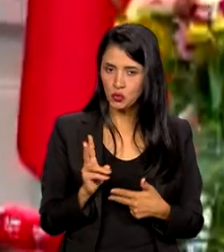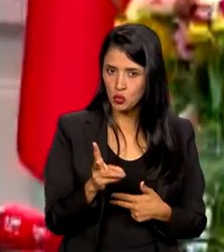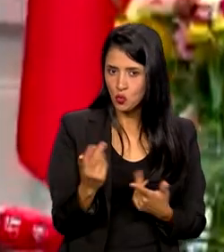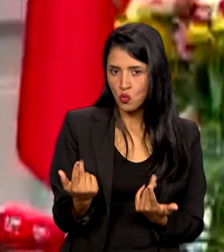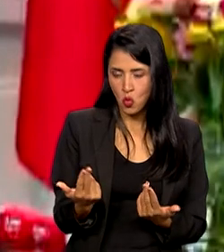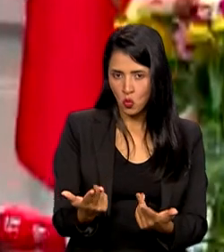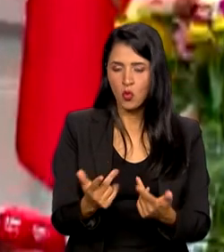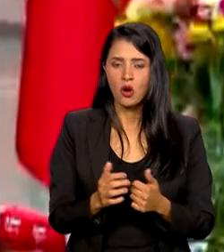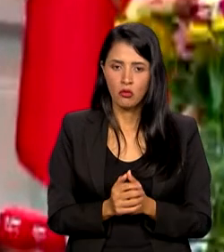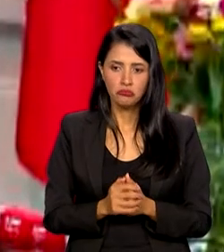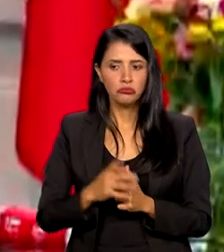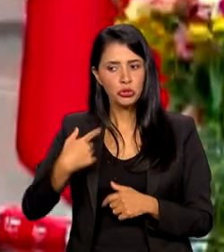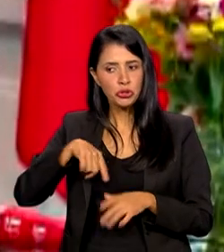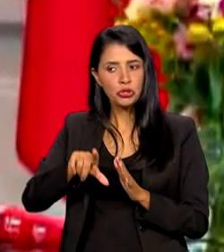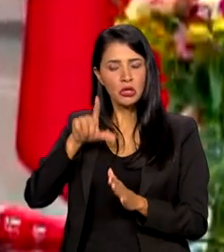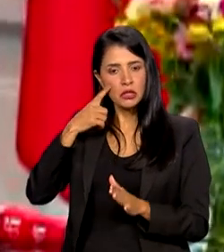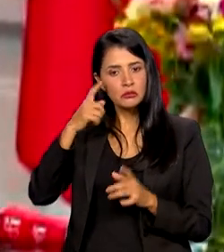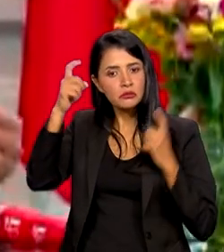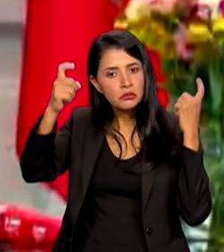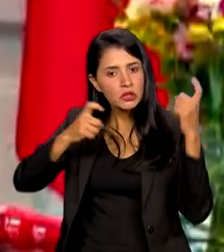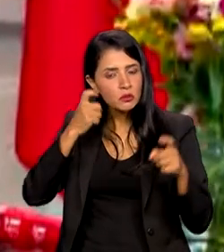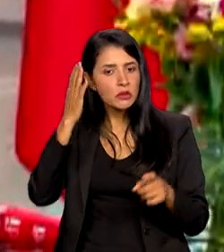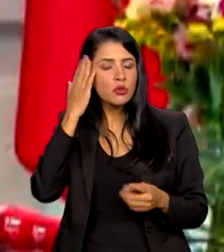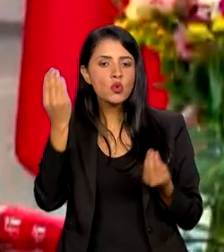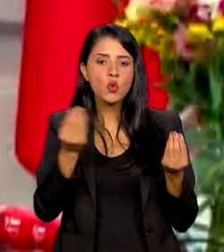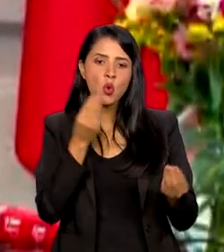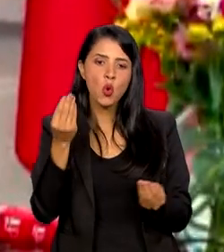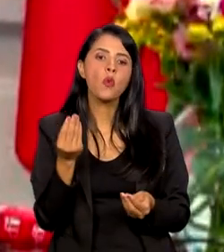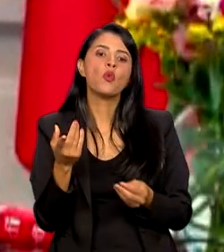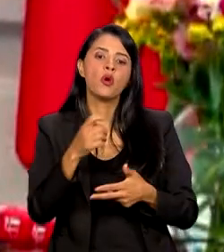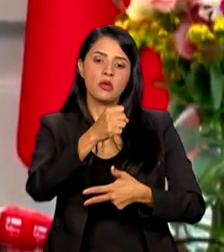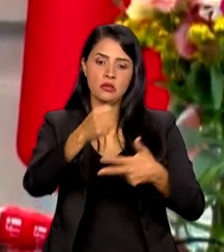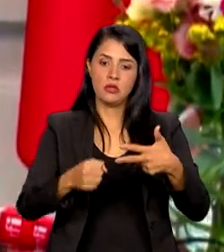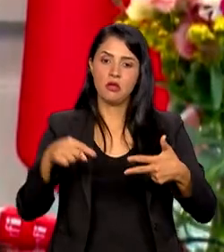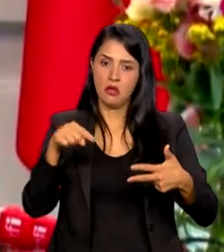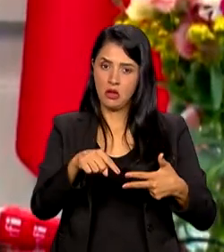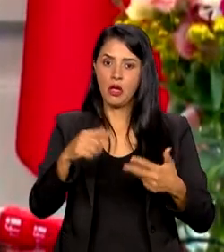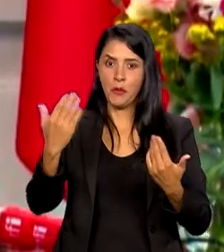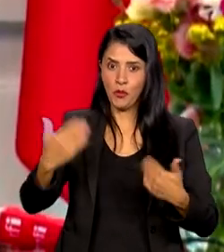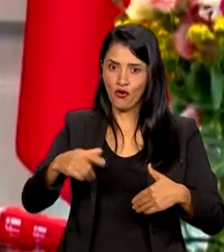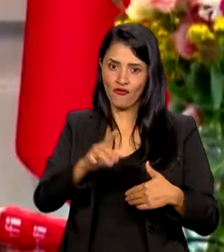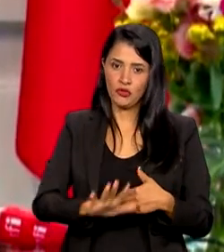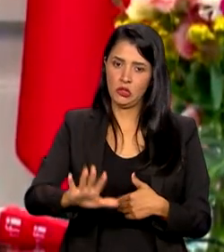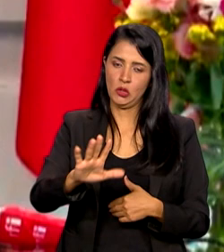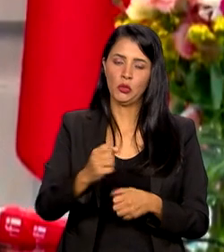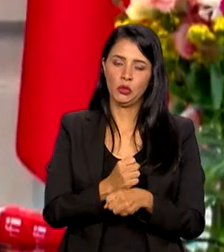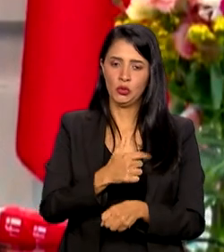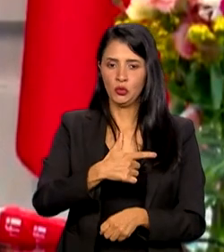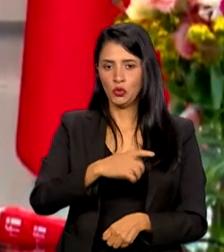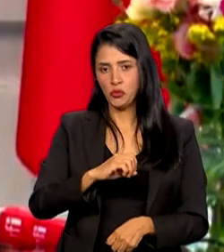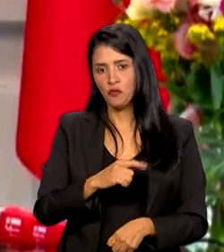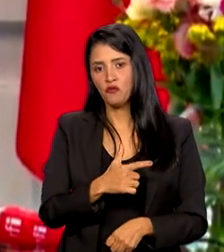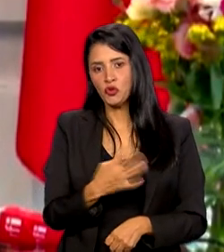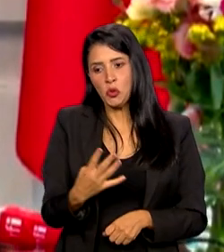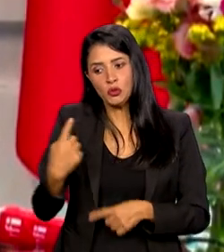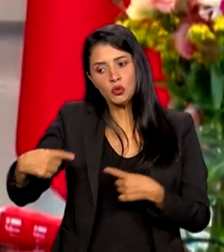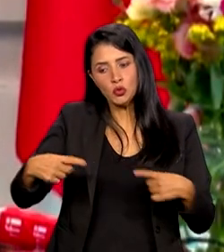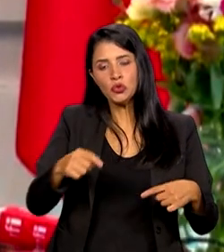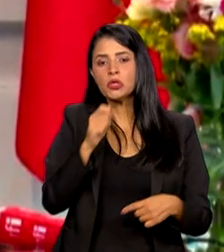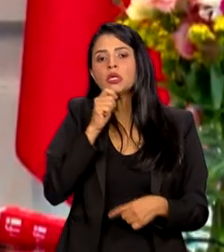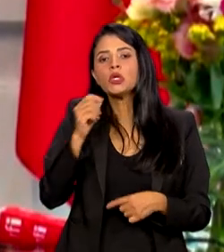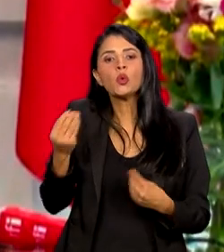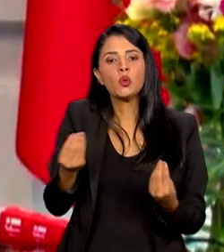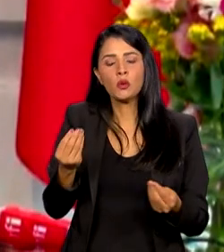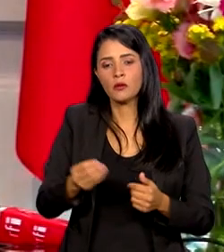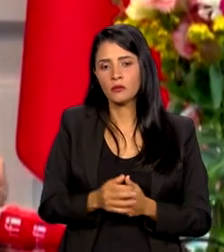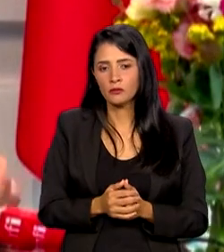exatamente para decidirmos como será o Enem, que é o Exame Nacional para 2024. Mas isso não prejudica também